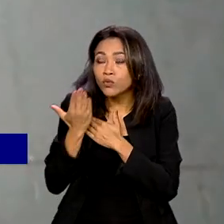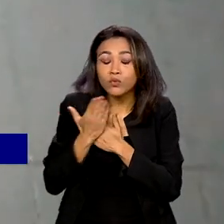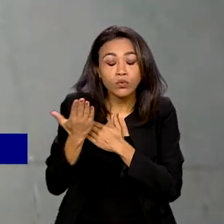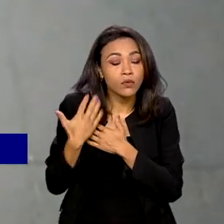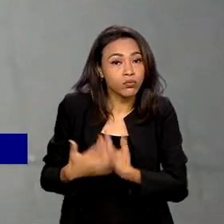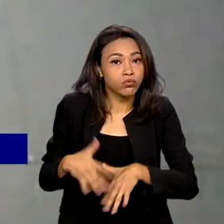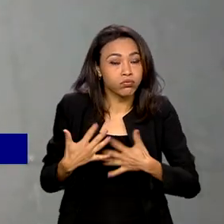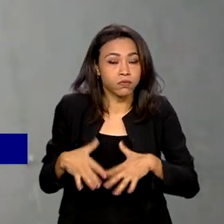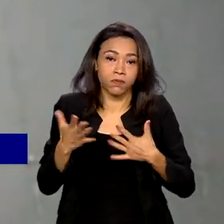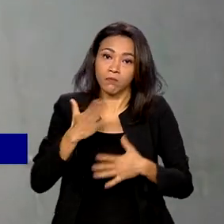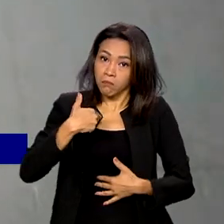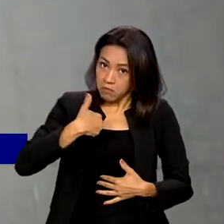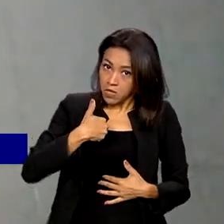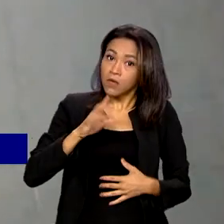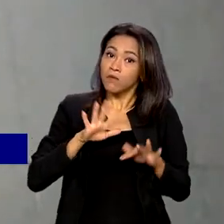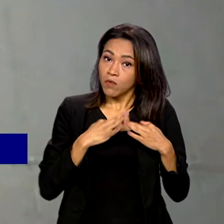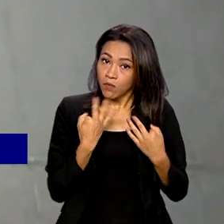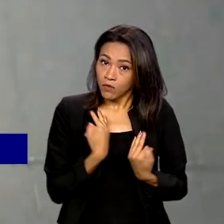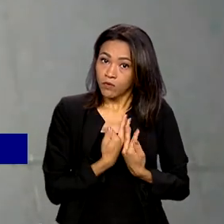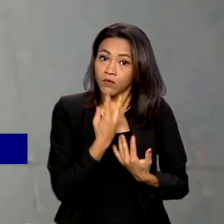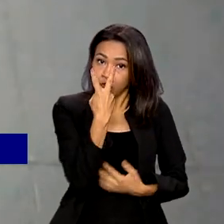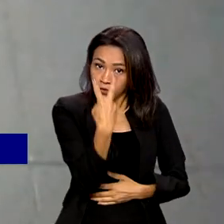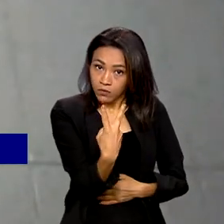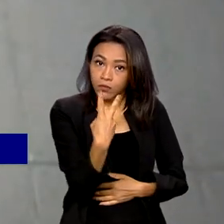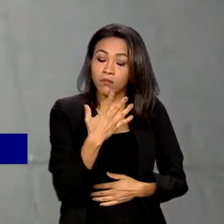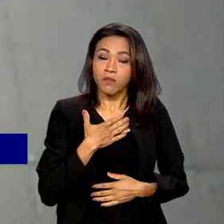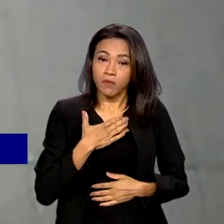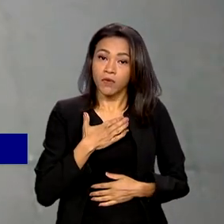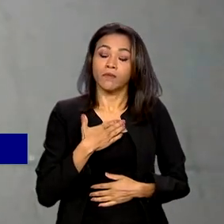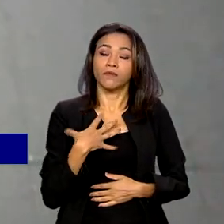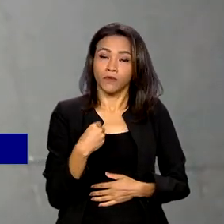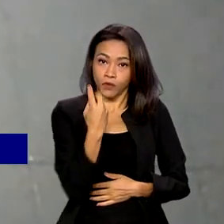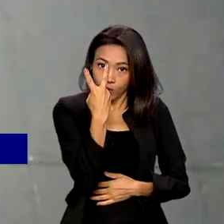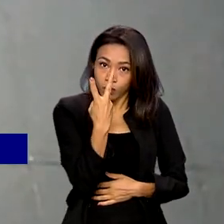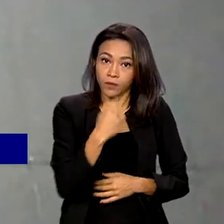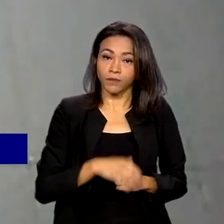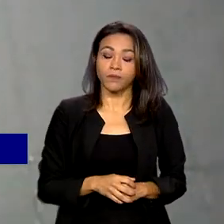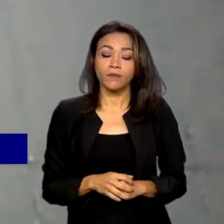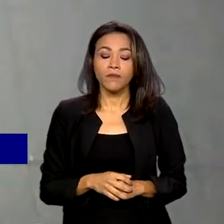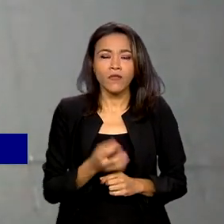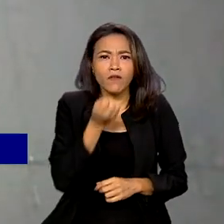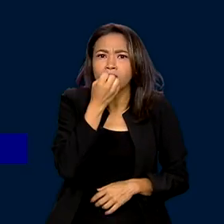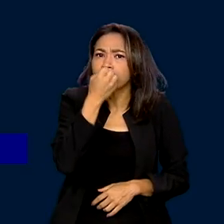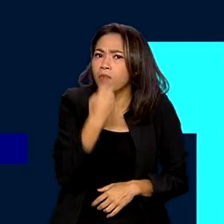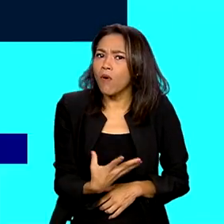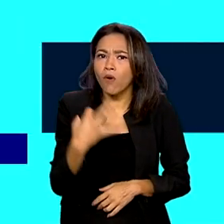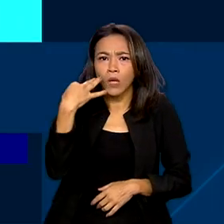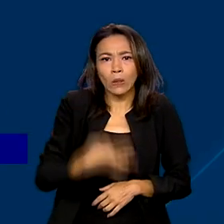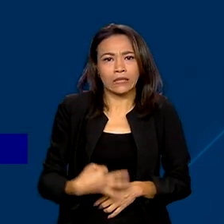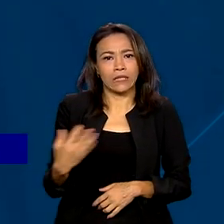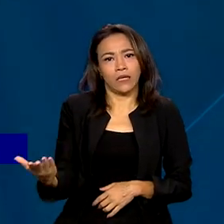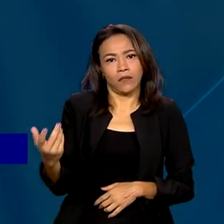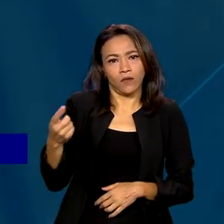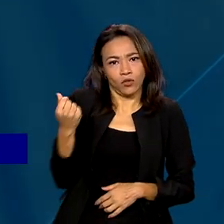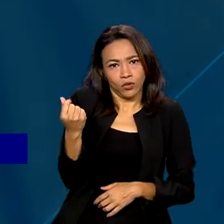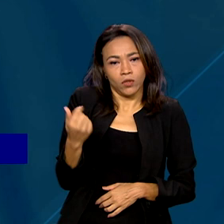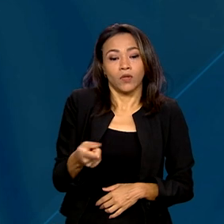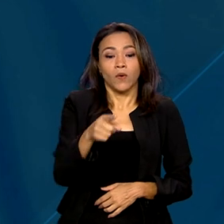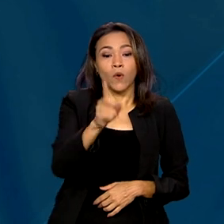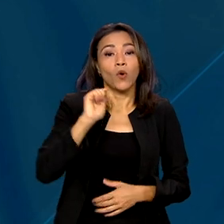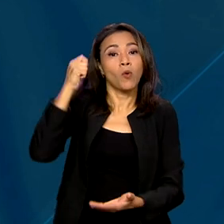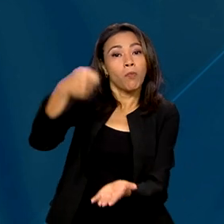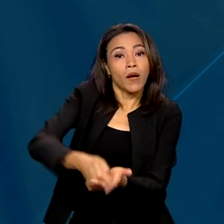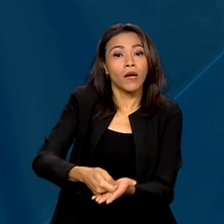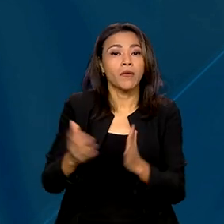para os dois filhos. E foi uma bênção, esse Bolsa Família vindo na hora certa. O pagamento do Bolsa Família